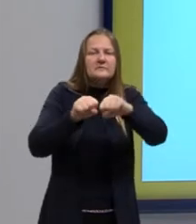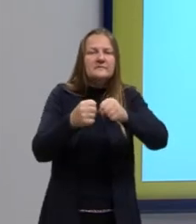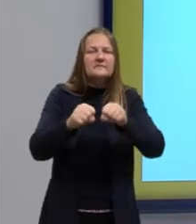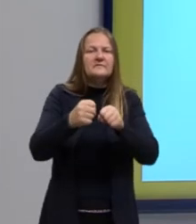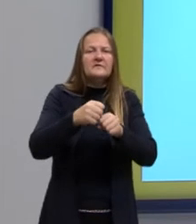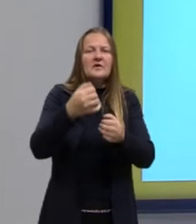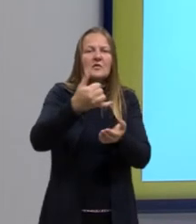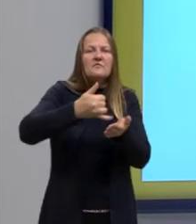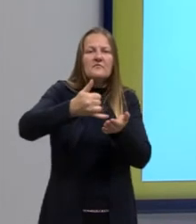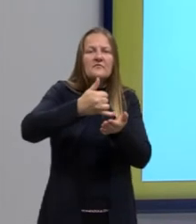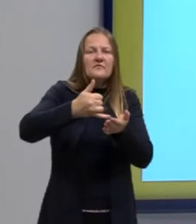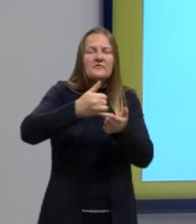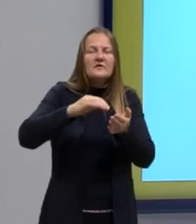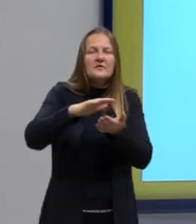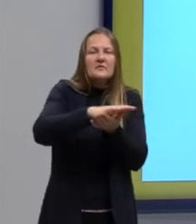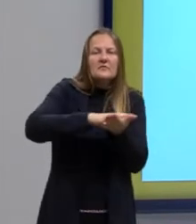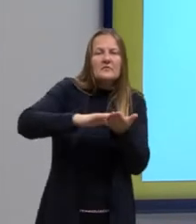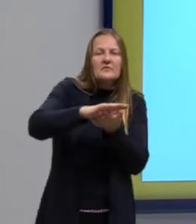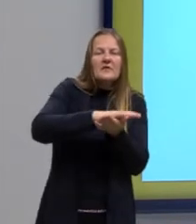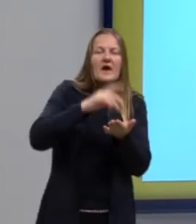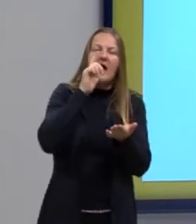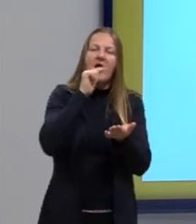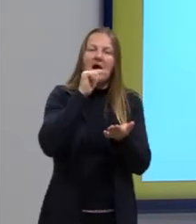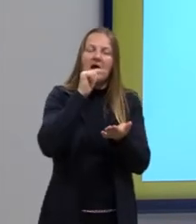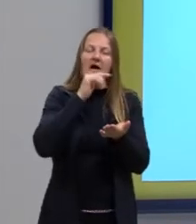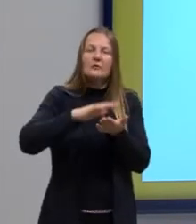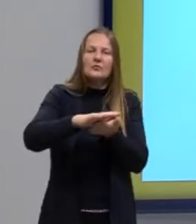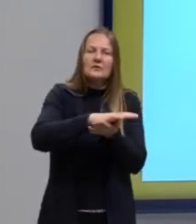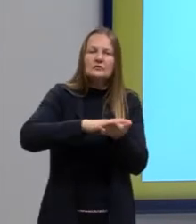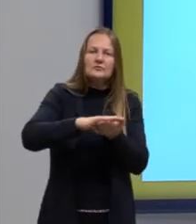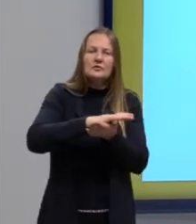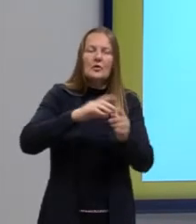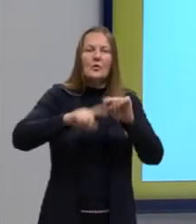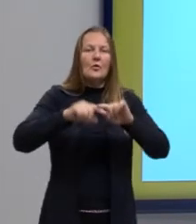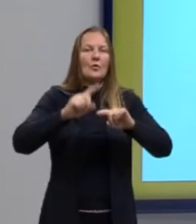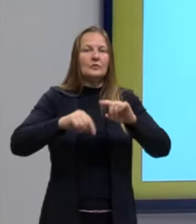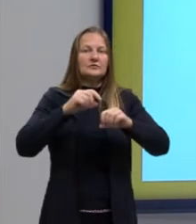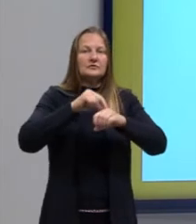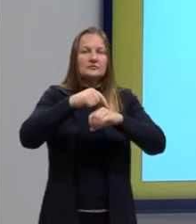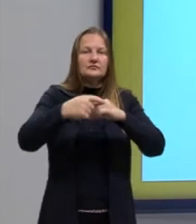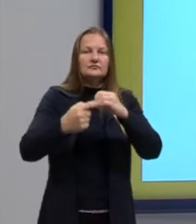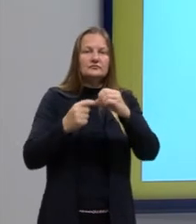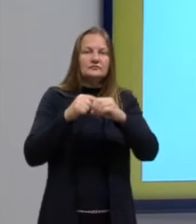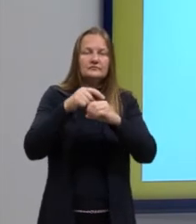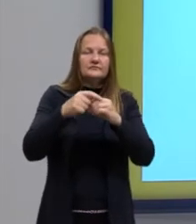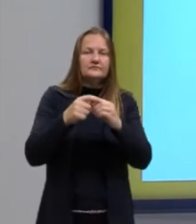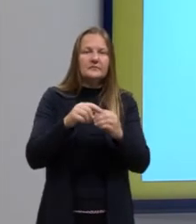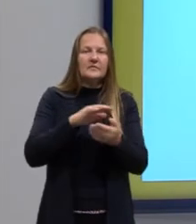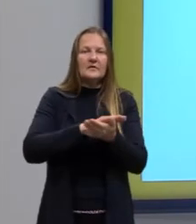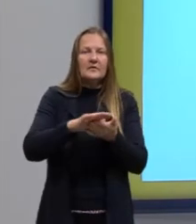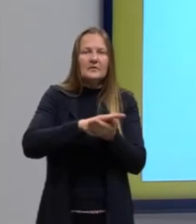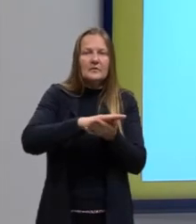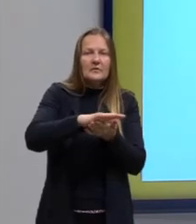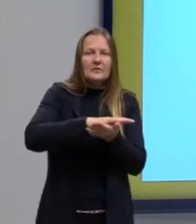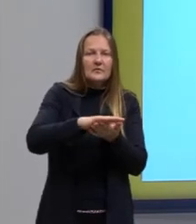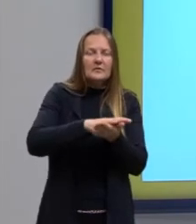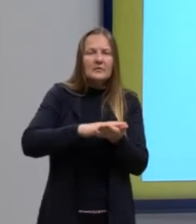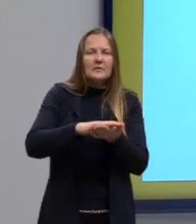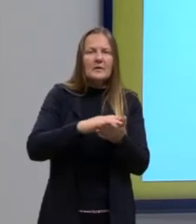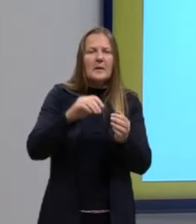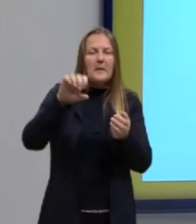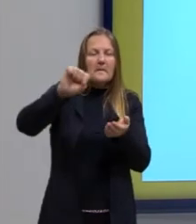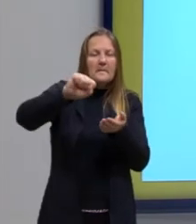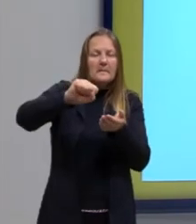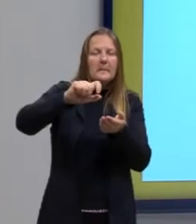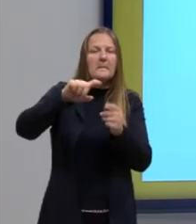da interface entre a água e outras partículas, né? Nesse caso, partículas dos produtos de